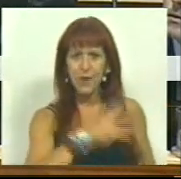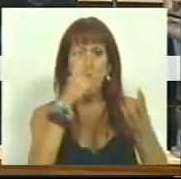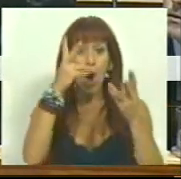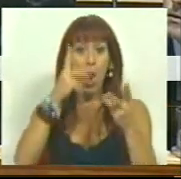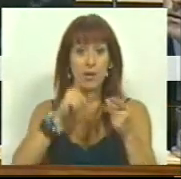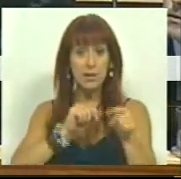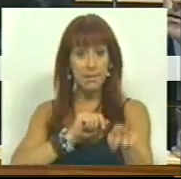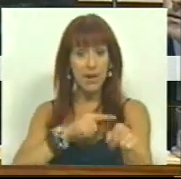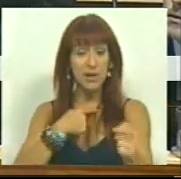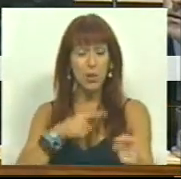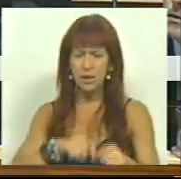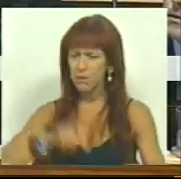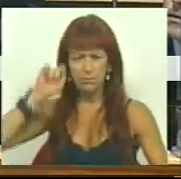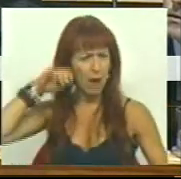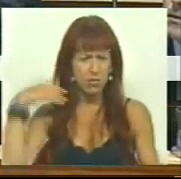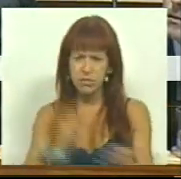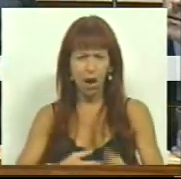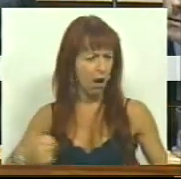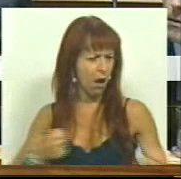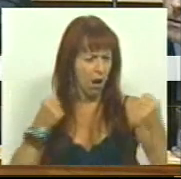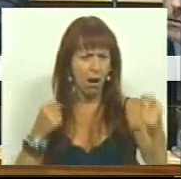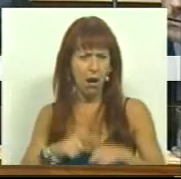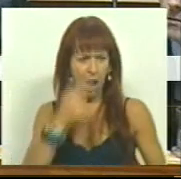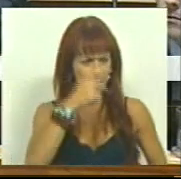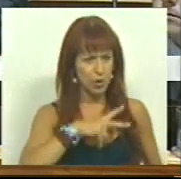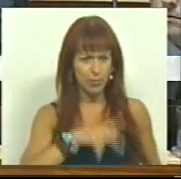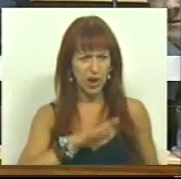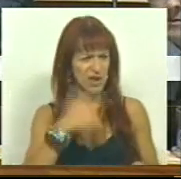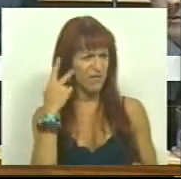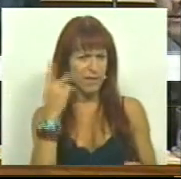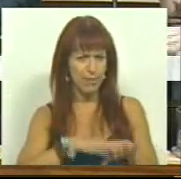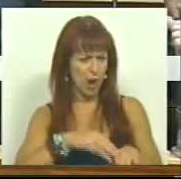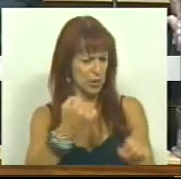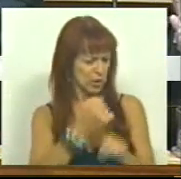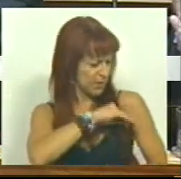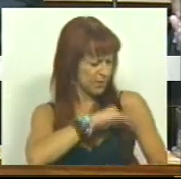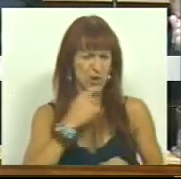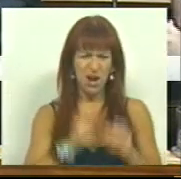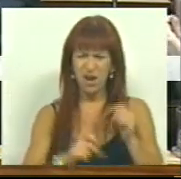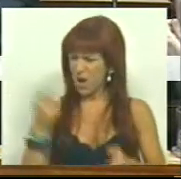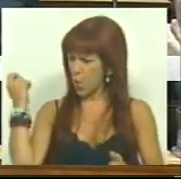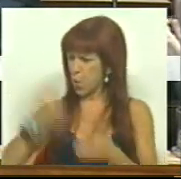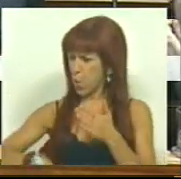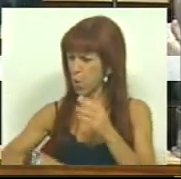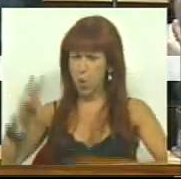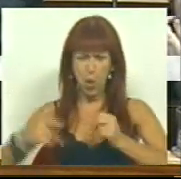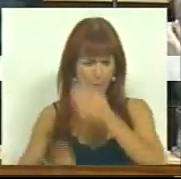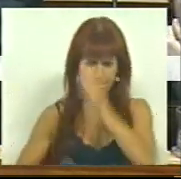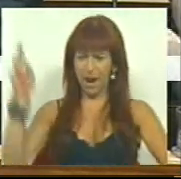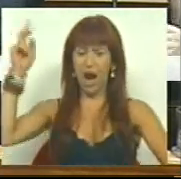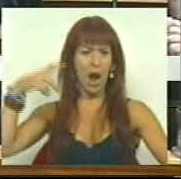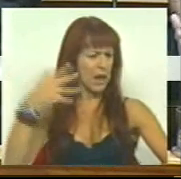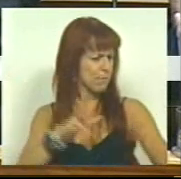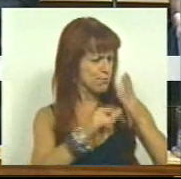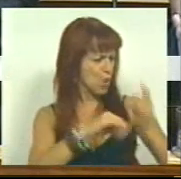orçamento que é uma afronta aos portugueses que vivem do seu trabalho, com o aumento brutal da carga fiscal, que ataca os